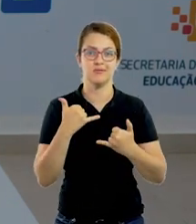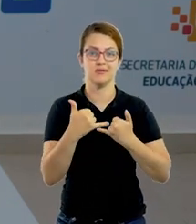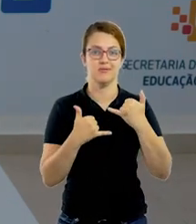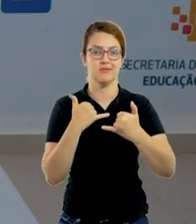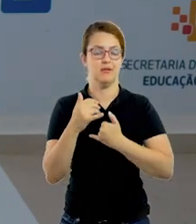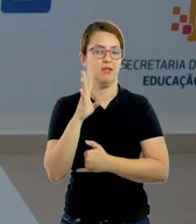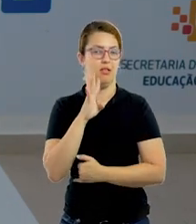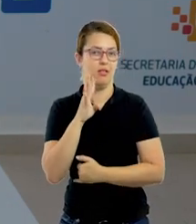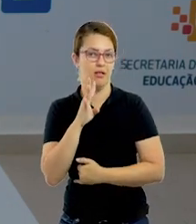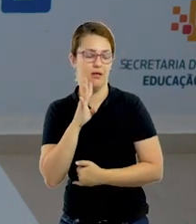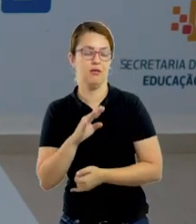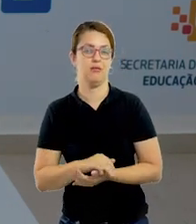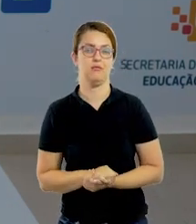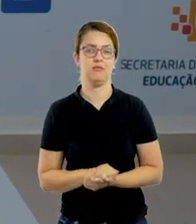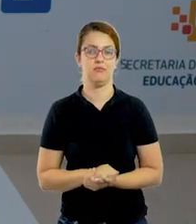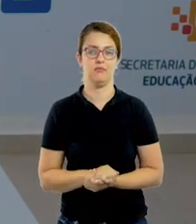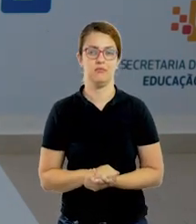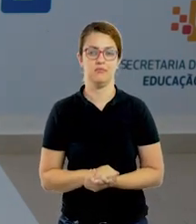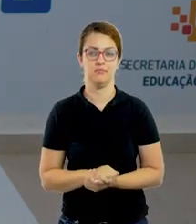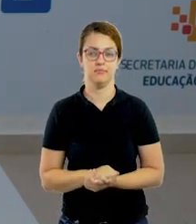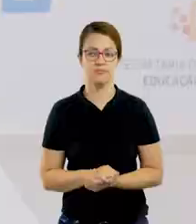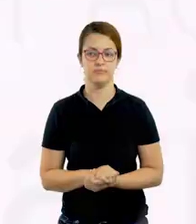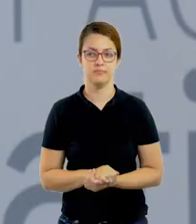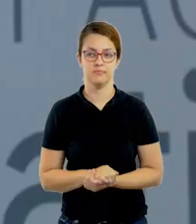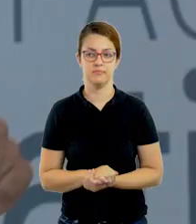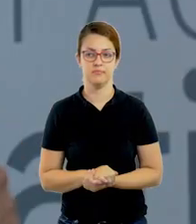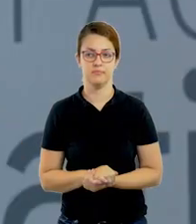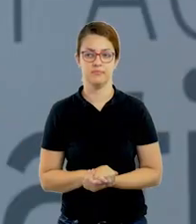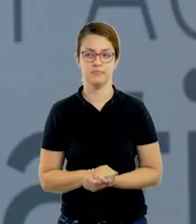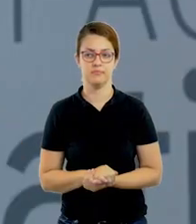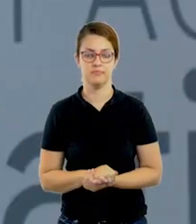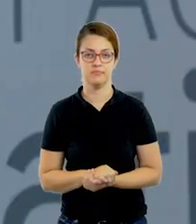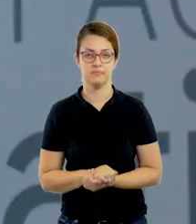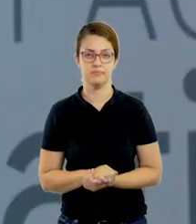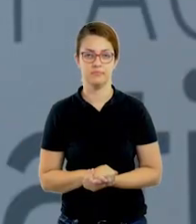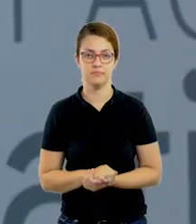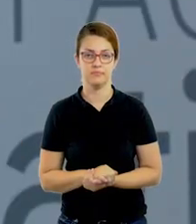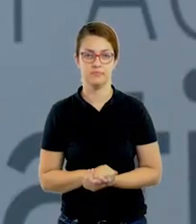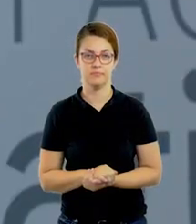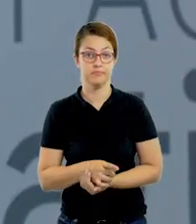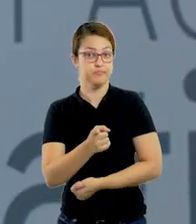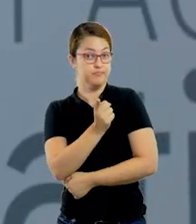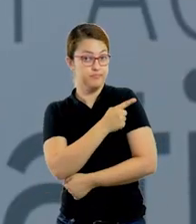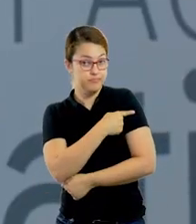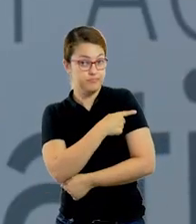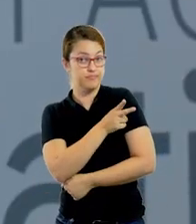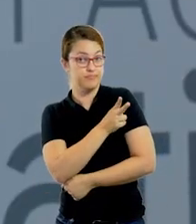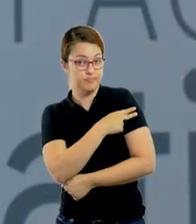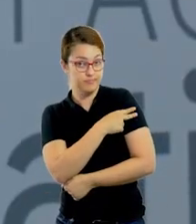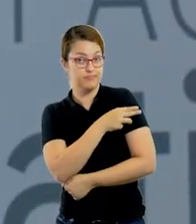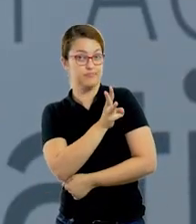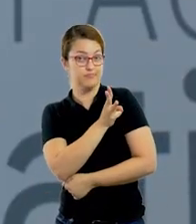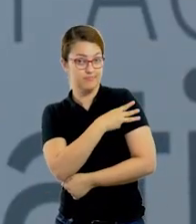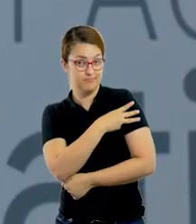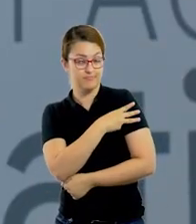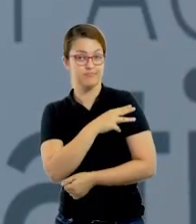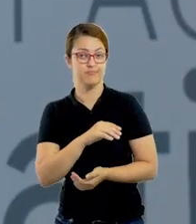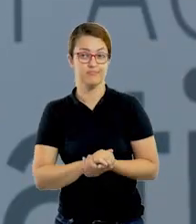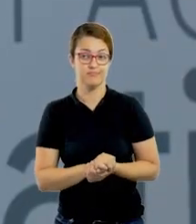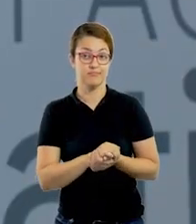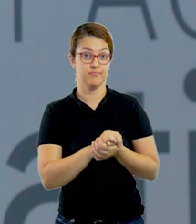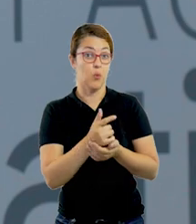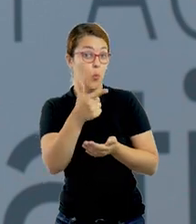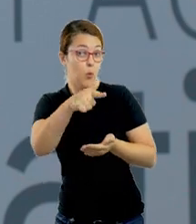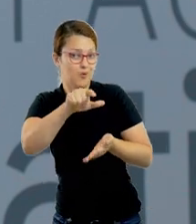brincadeira bem divertida e muito legal. Bora lá então, para a turma do 1º, do 2º e do 3º